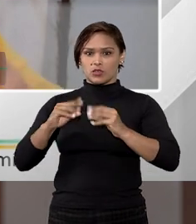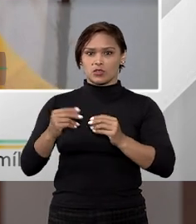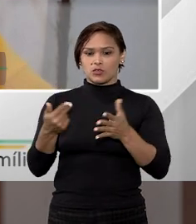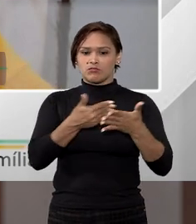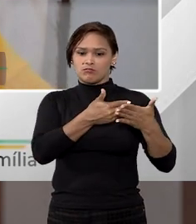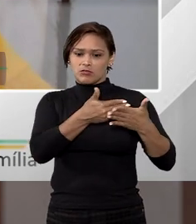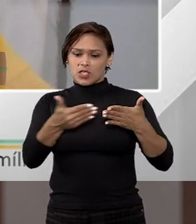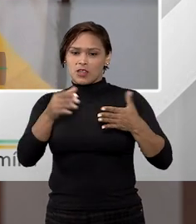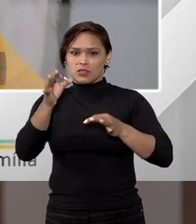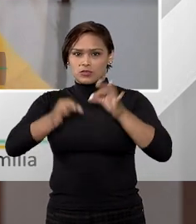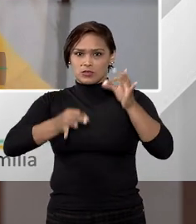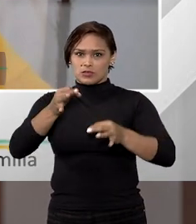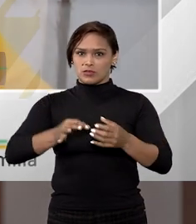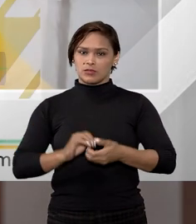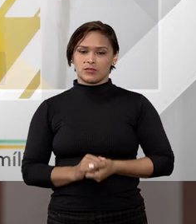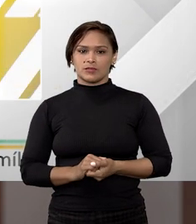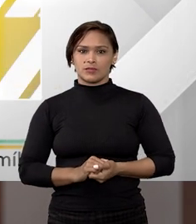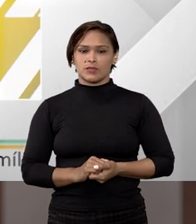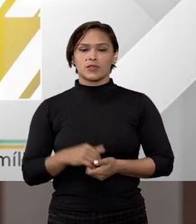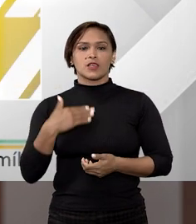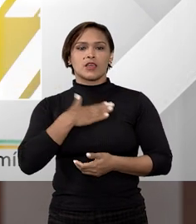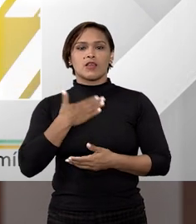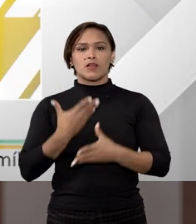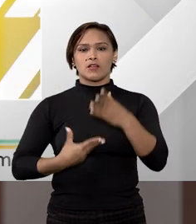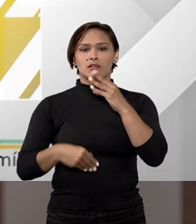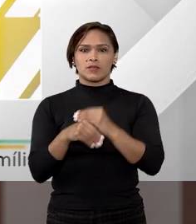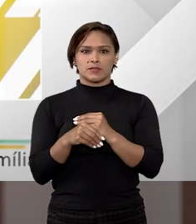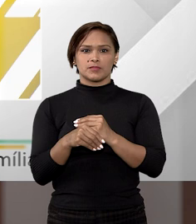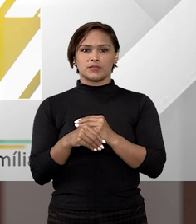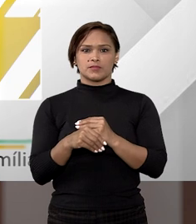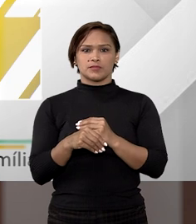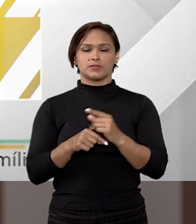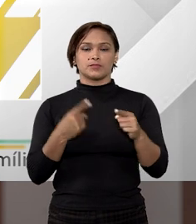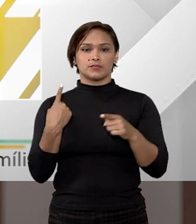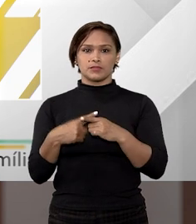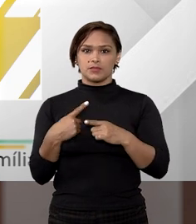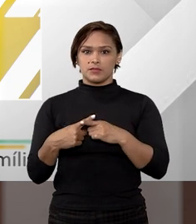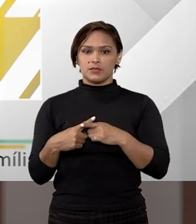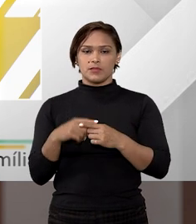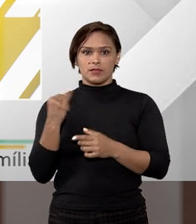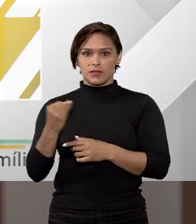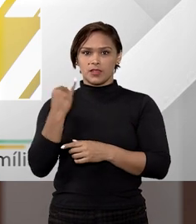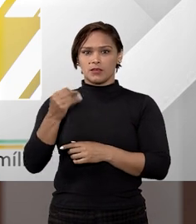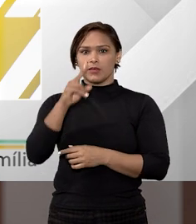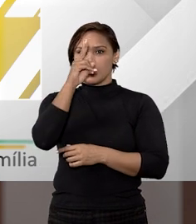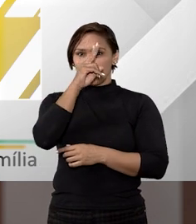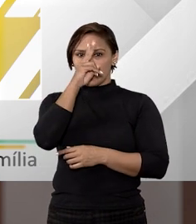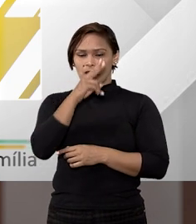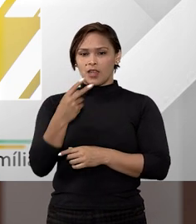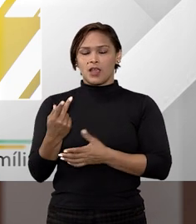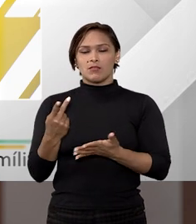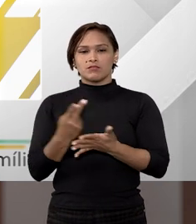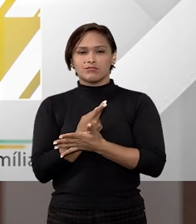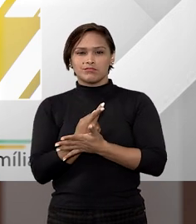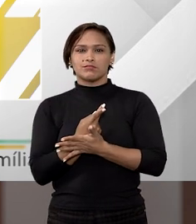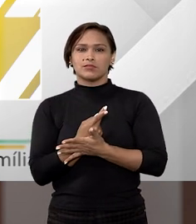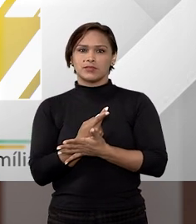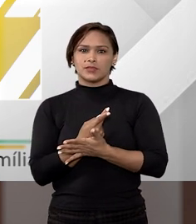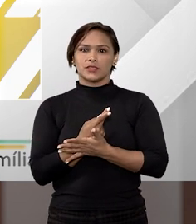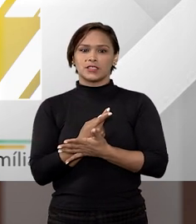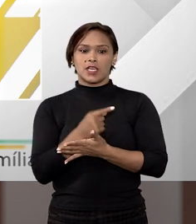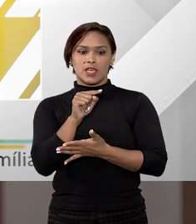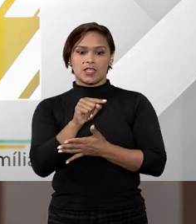esse lastro jurídico. Eu gostaria de complementar, porque acho que é importante ressaltar uma situação que